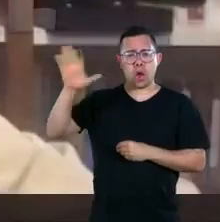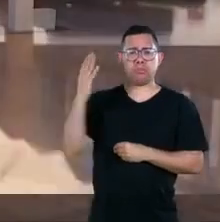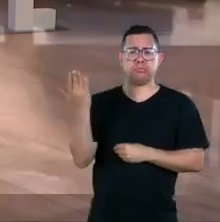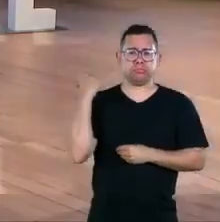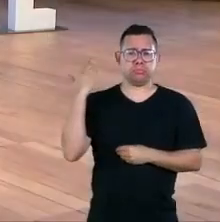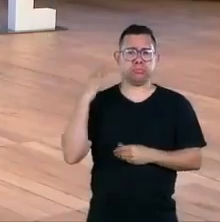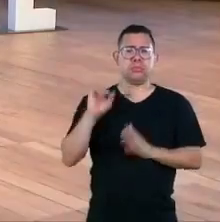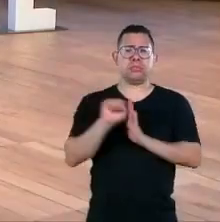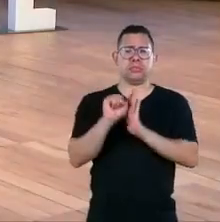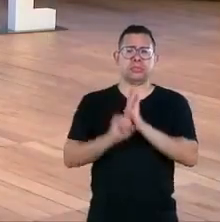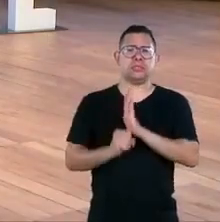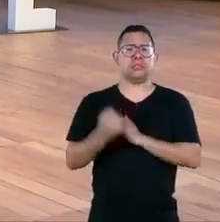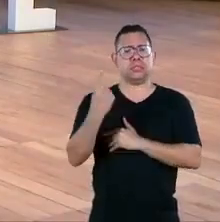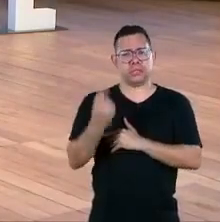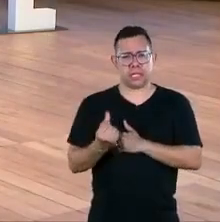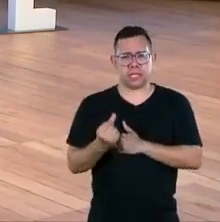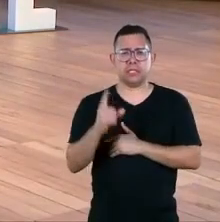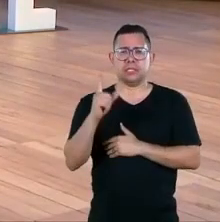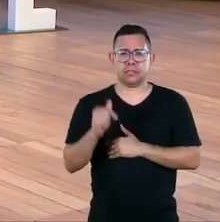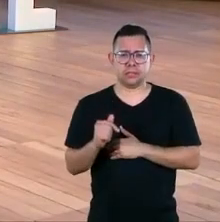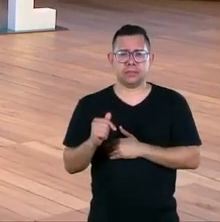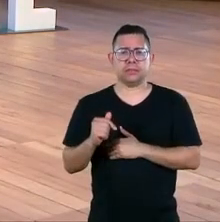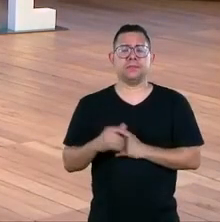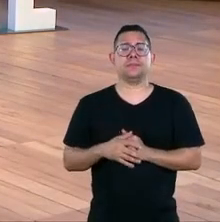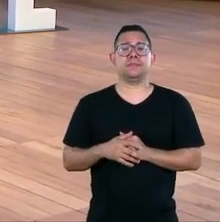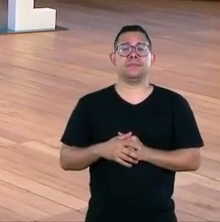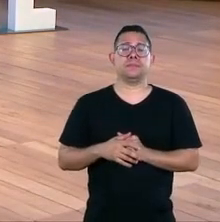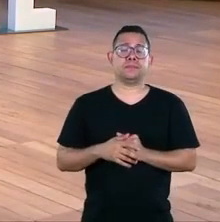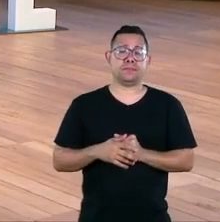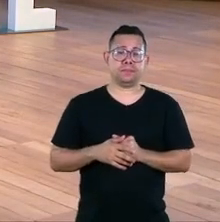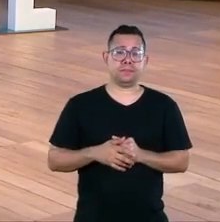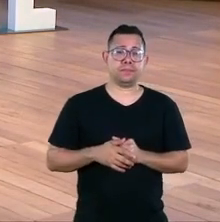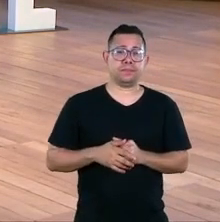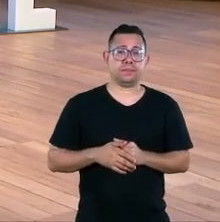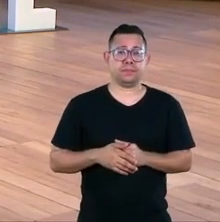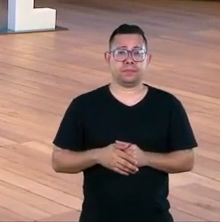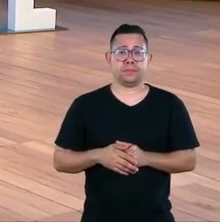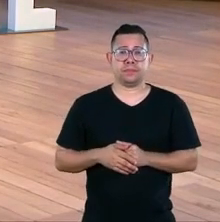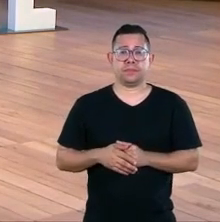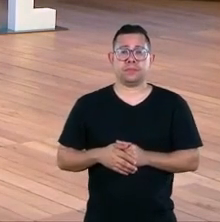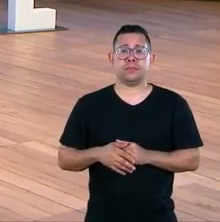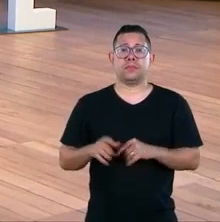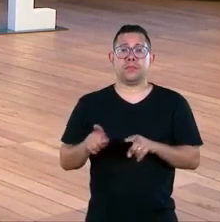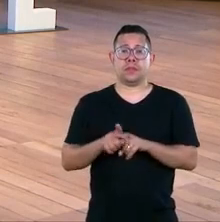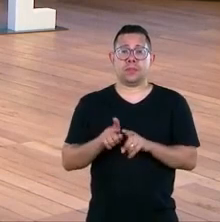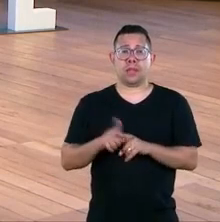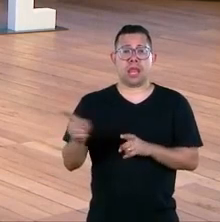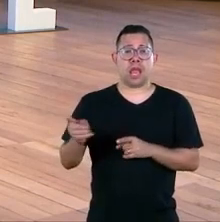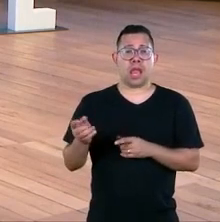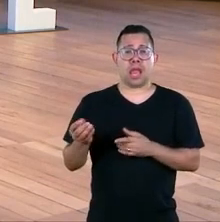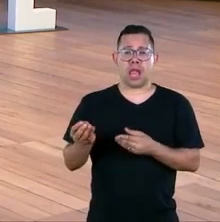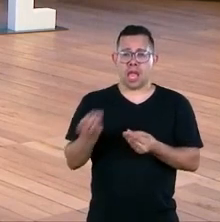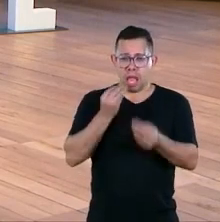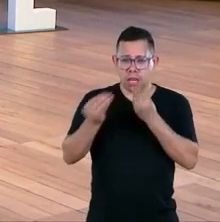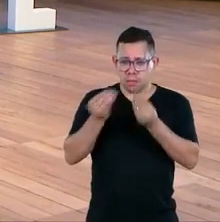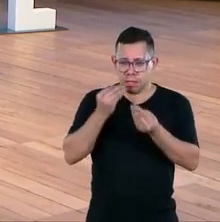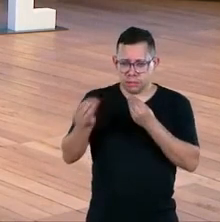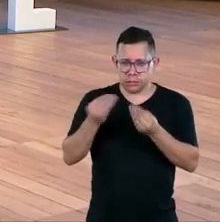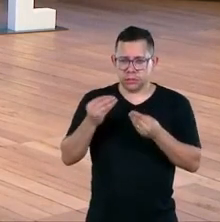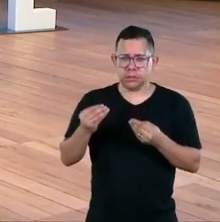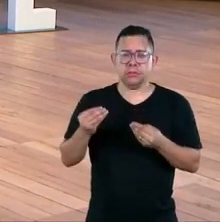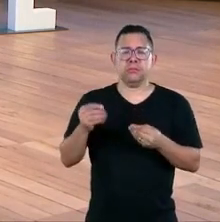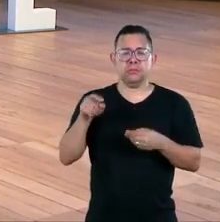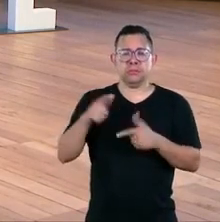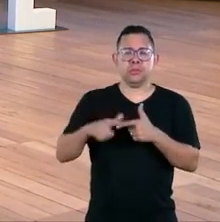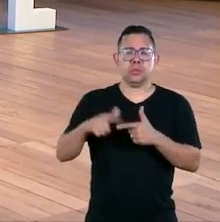dizimou populações inteiras muito bem havia questões de alimentação gravíssimas na Europa e uma